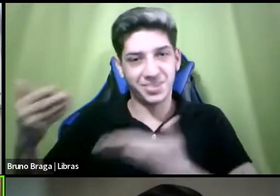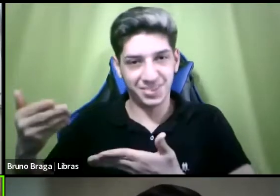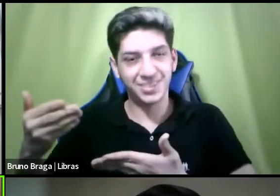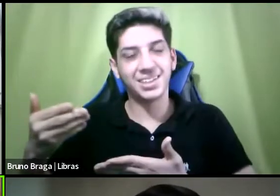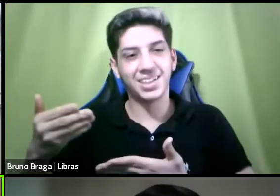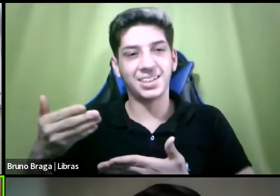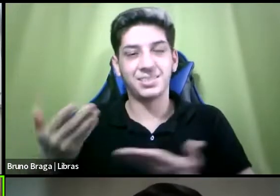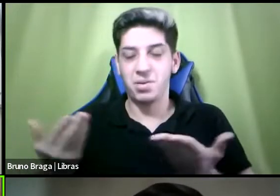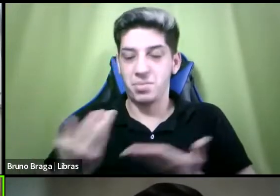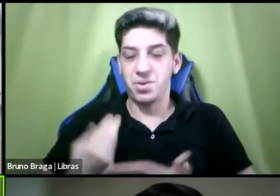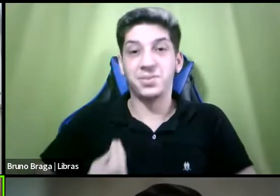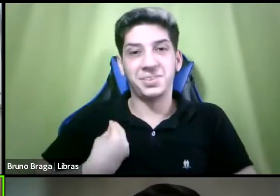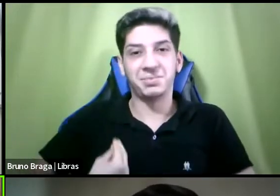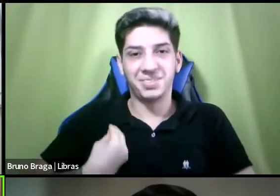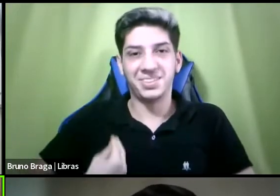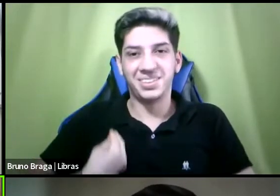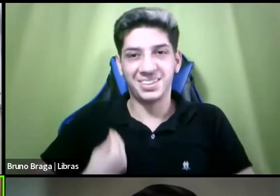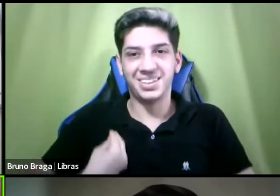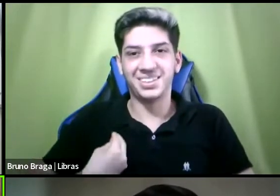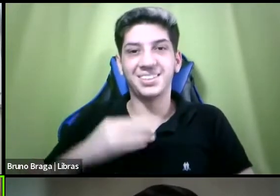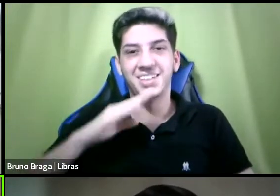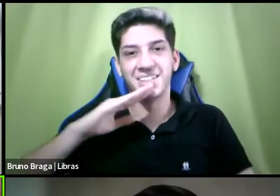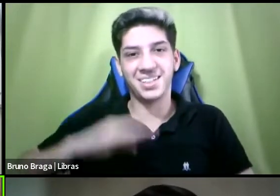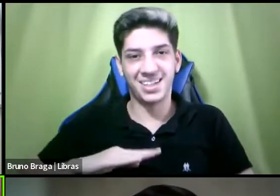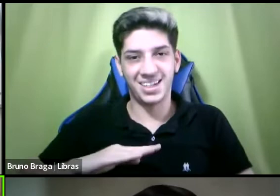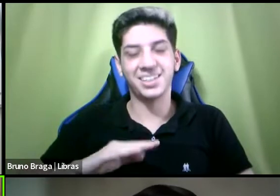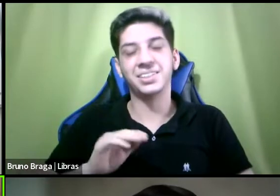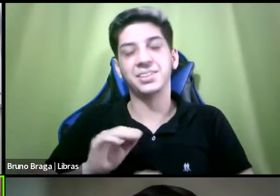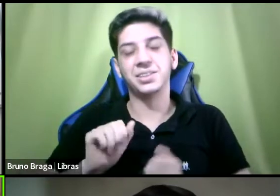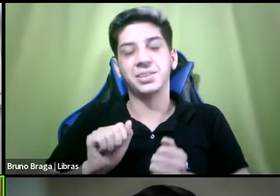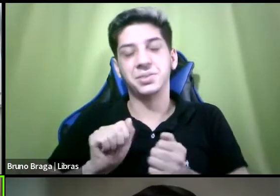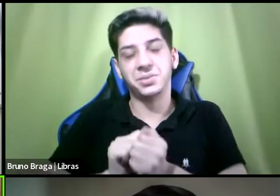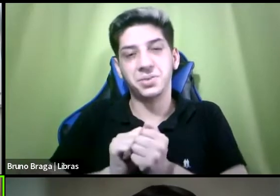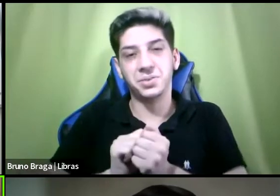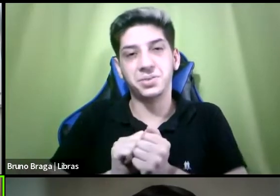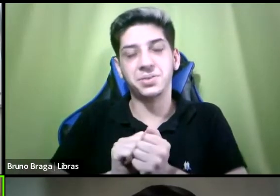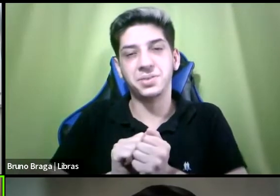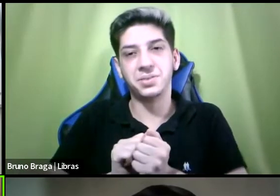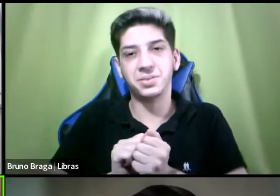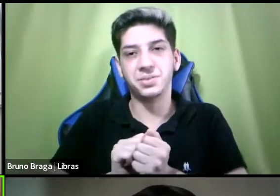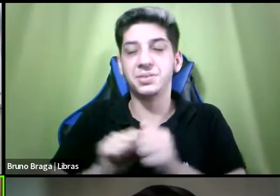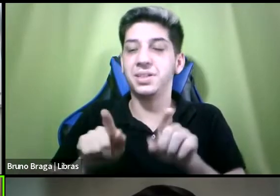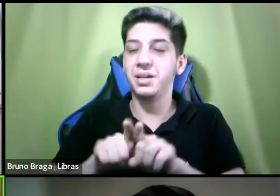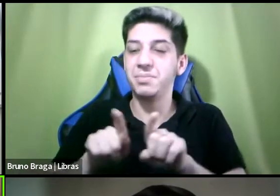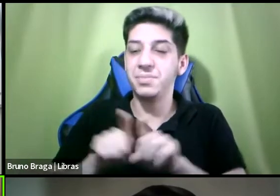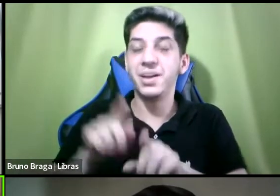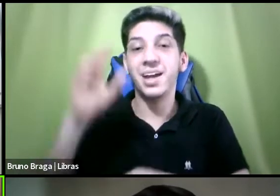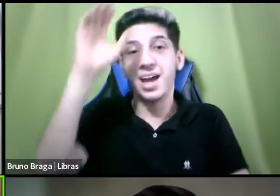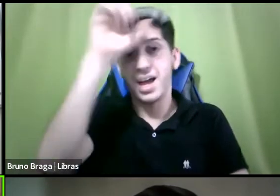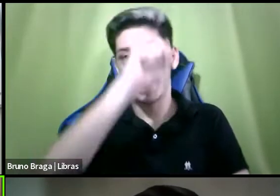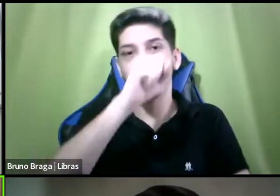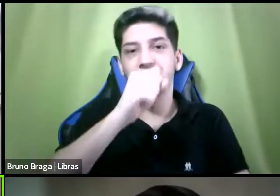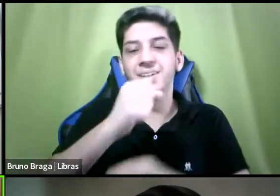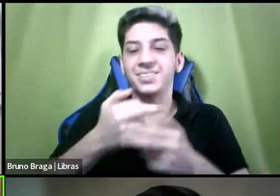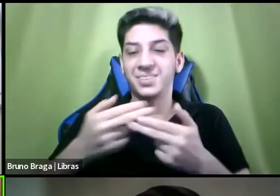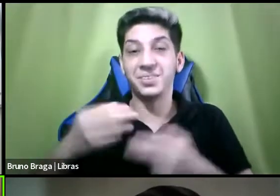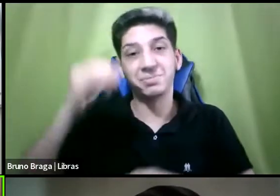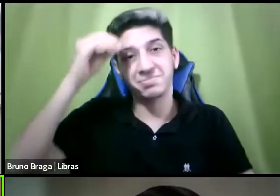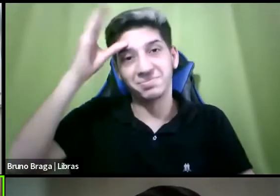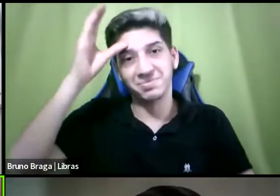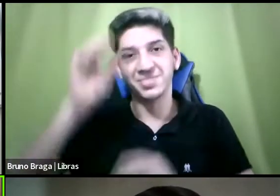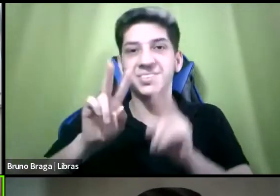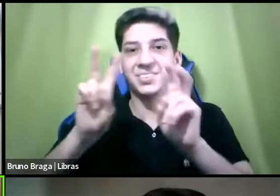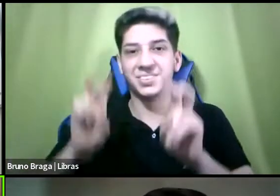estar aqui nessa tarde dividindo e aprendendo tanto né sobre esse